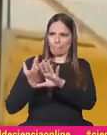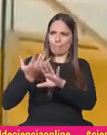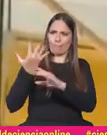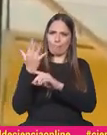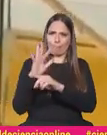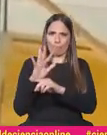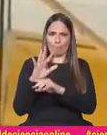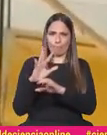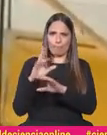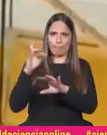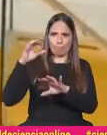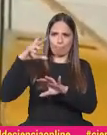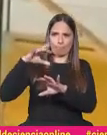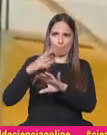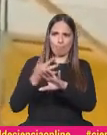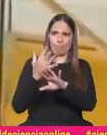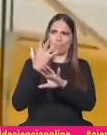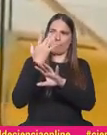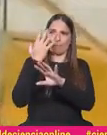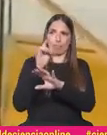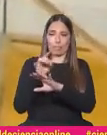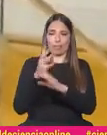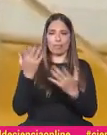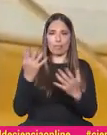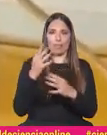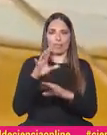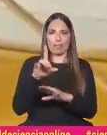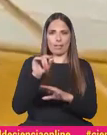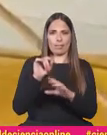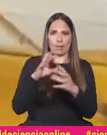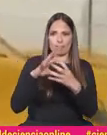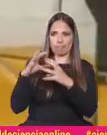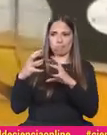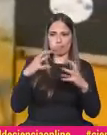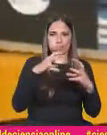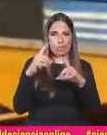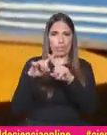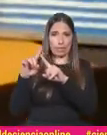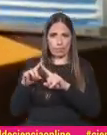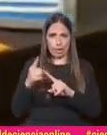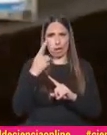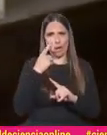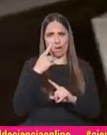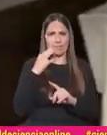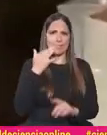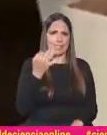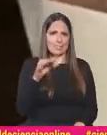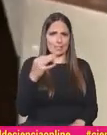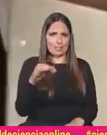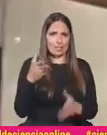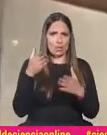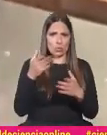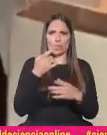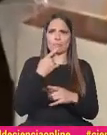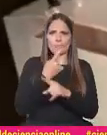pois a luz reflete na face desses grandes cristais. Mas porquê diferentes tamanhos? Uma experiência muito simples ajuda-nos a